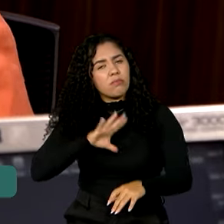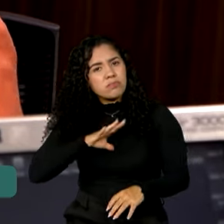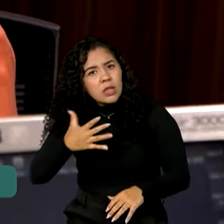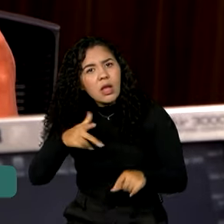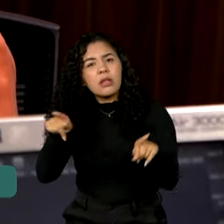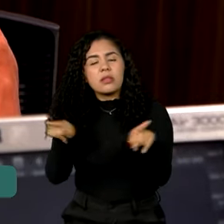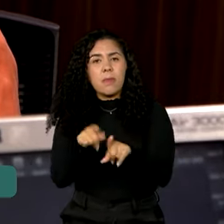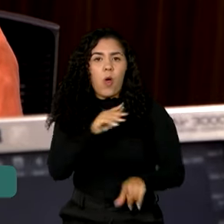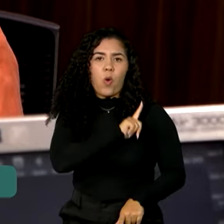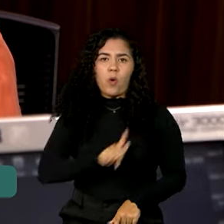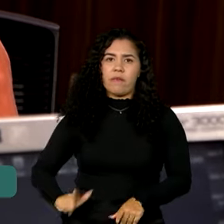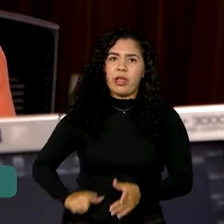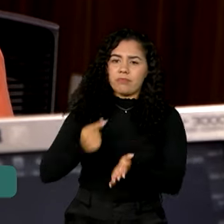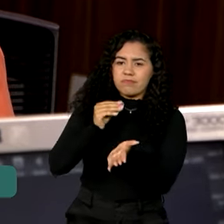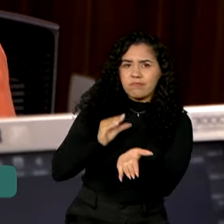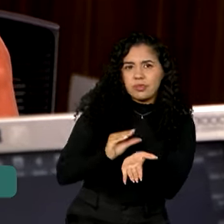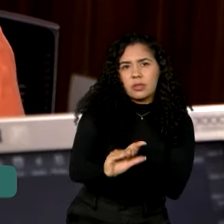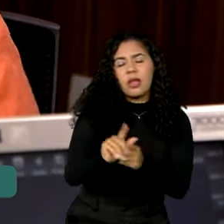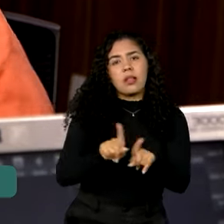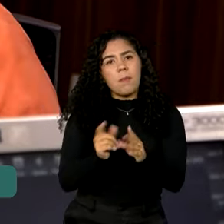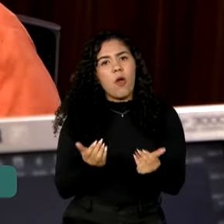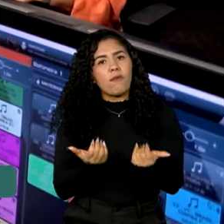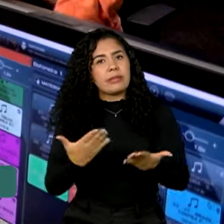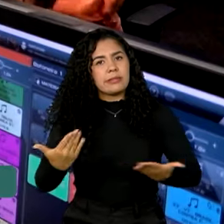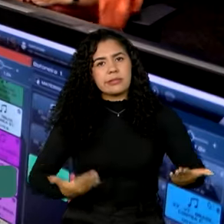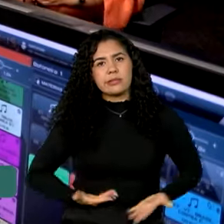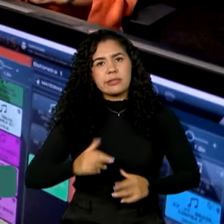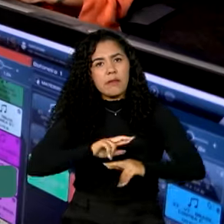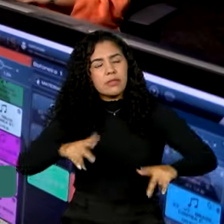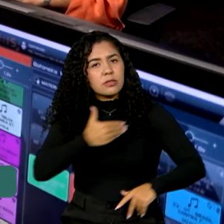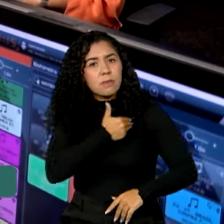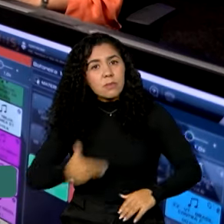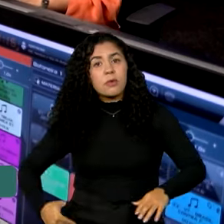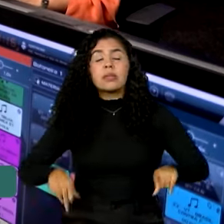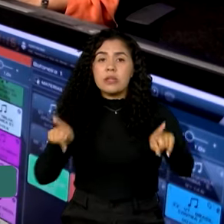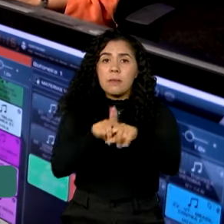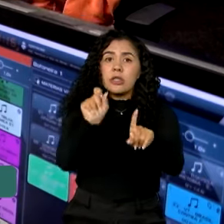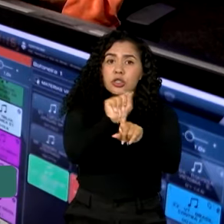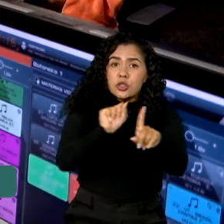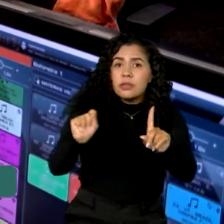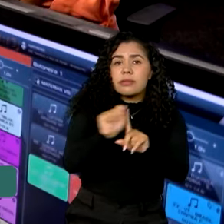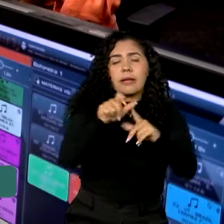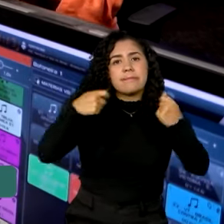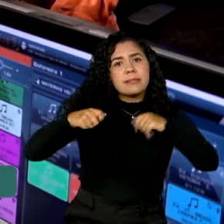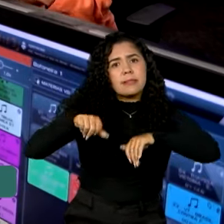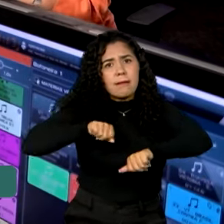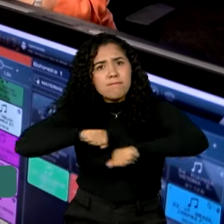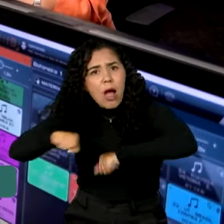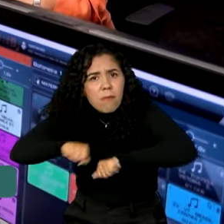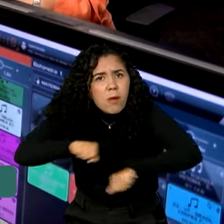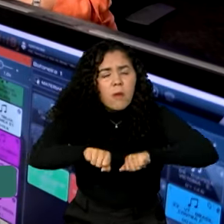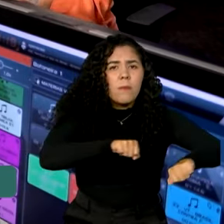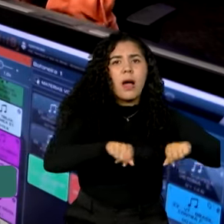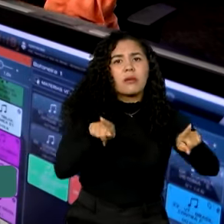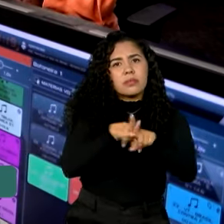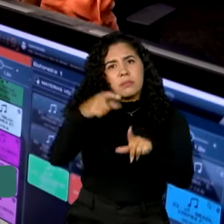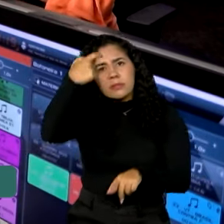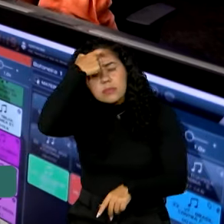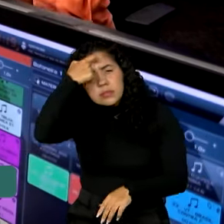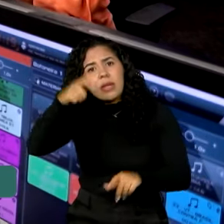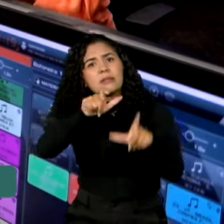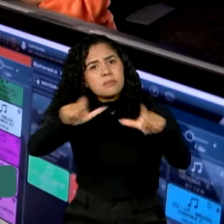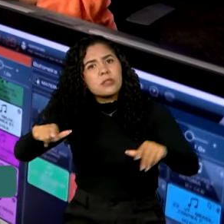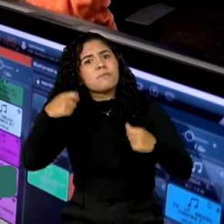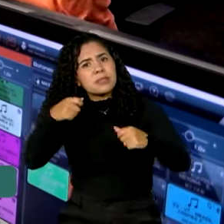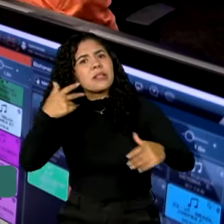investimento do governo, de serviços públicos. Nós precisamos que a sociedade se mobilize. Nós precisamos que as pessoas se metam. Nós precisamos